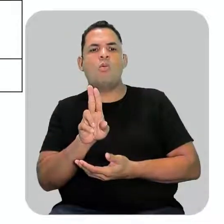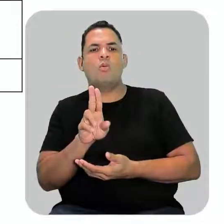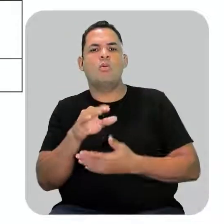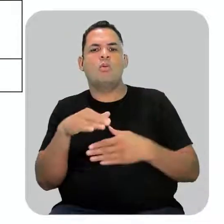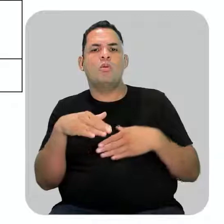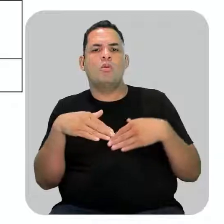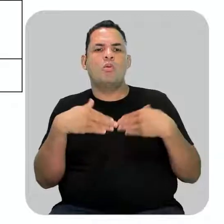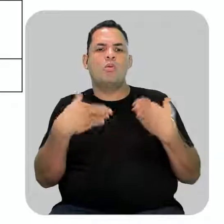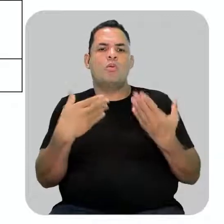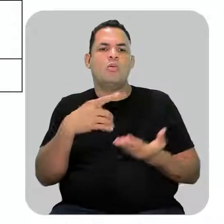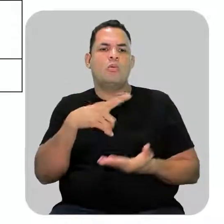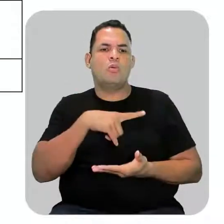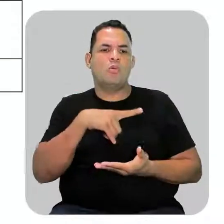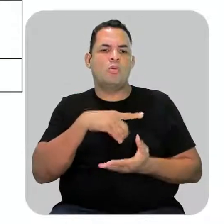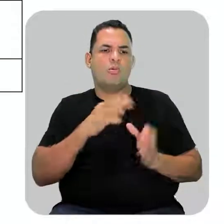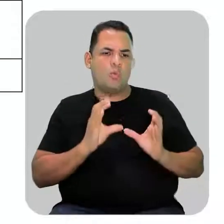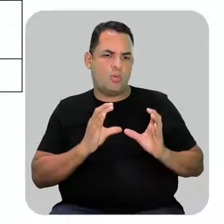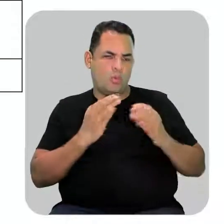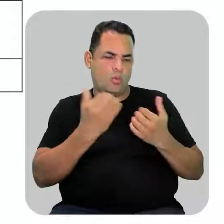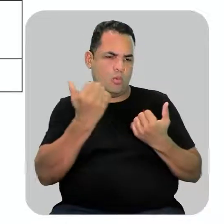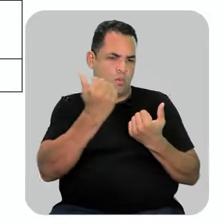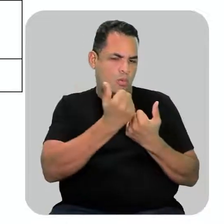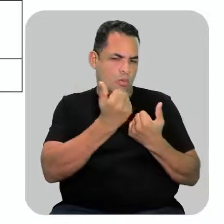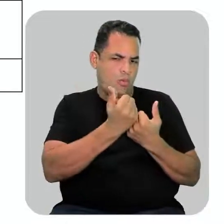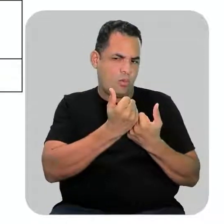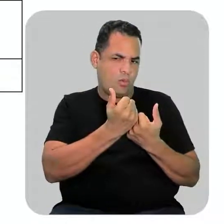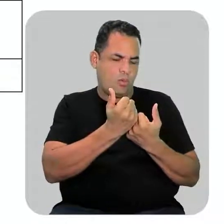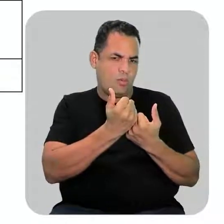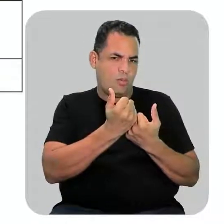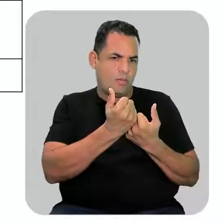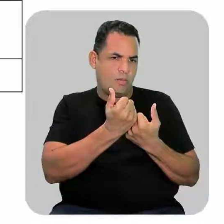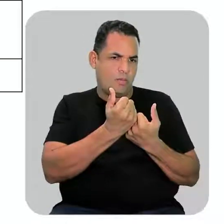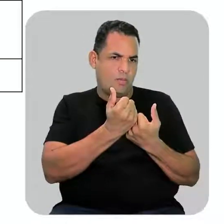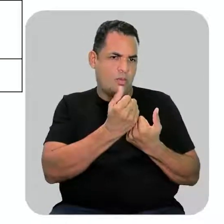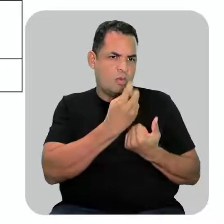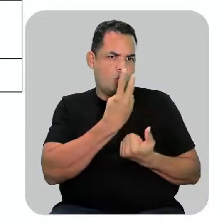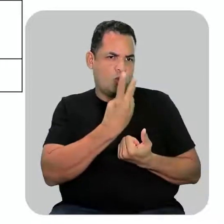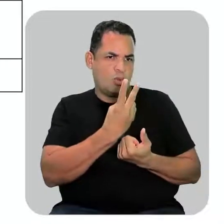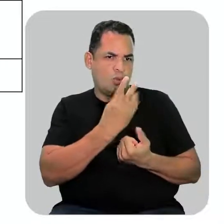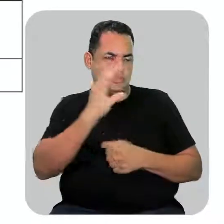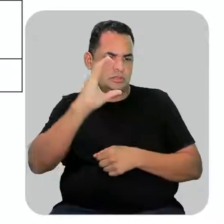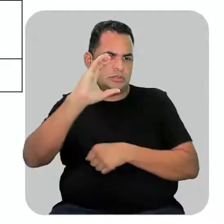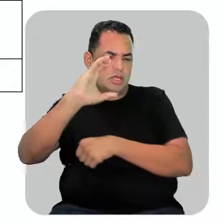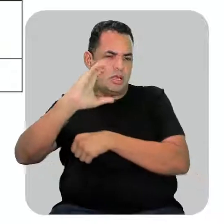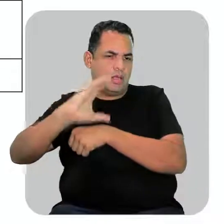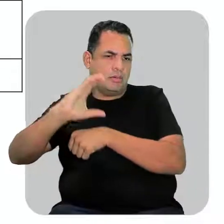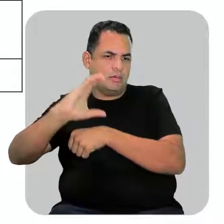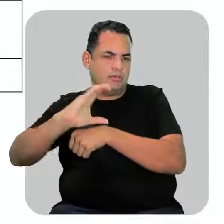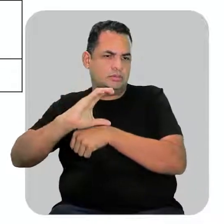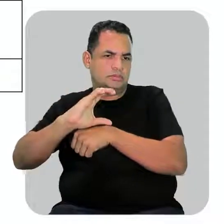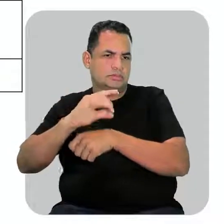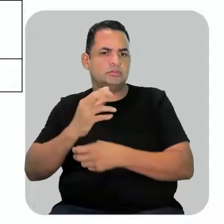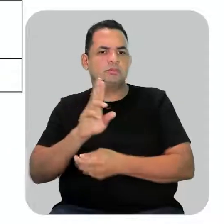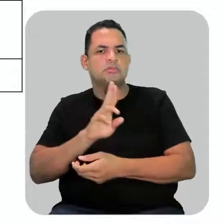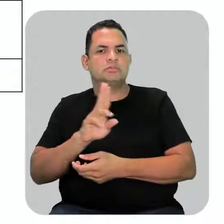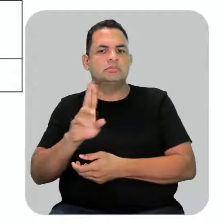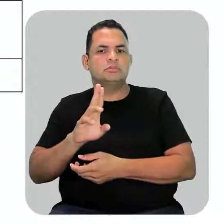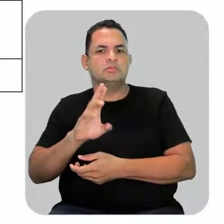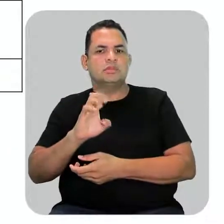Quando nós temos um grupo substituinte com dois carbonos, nós chamamos de